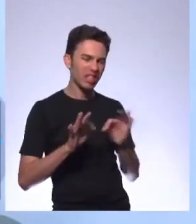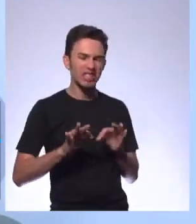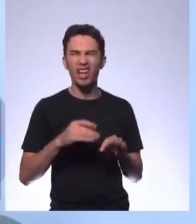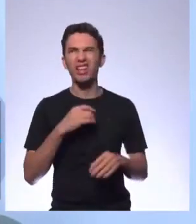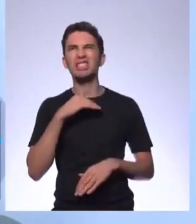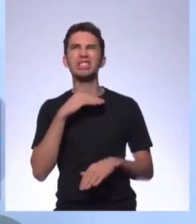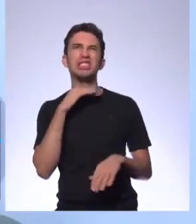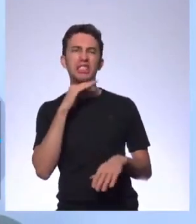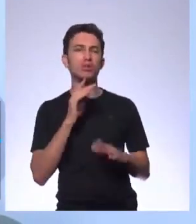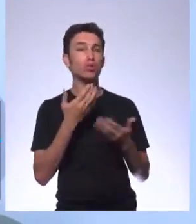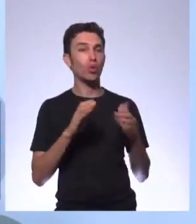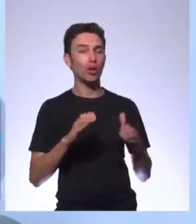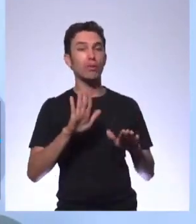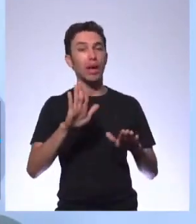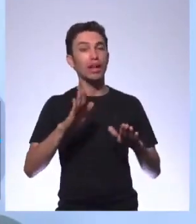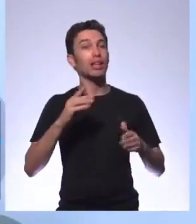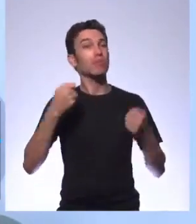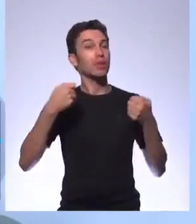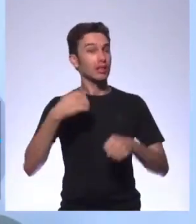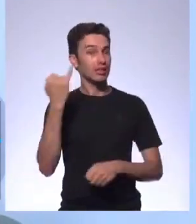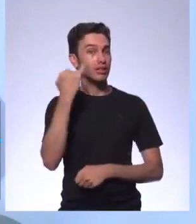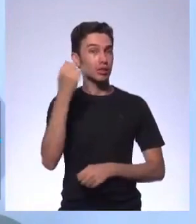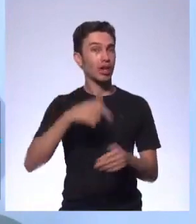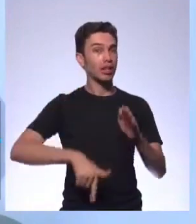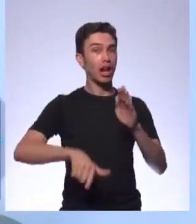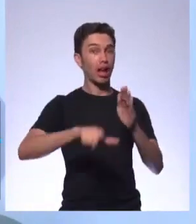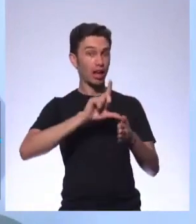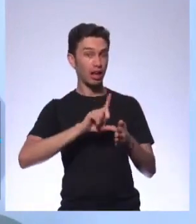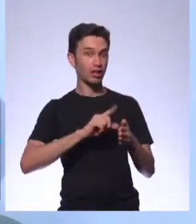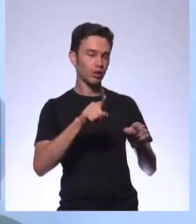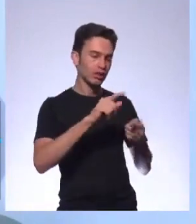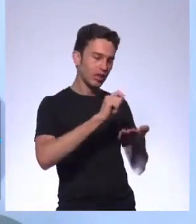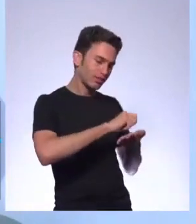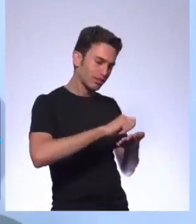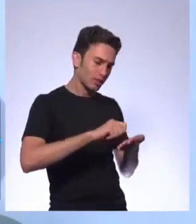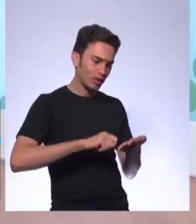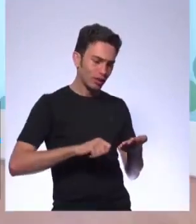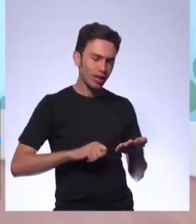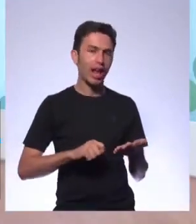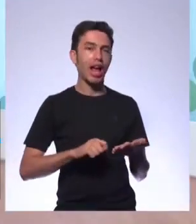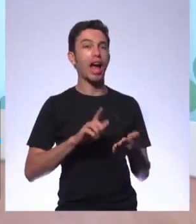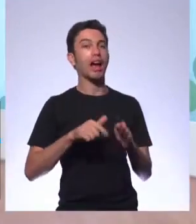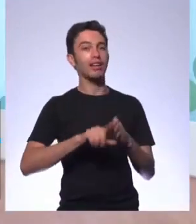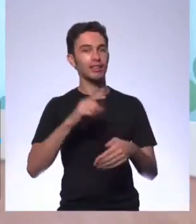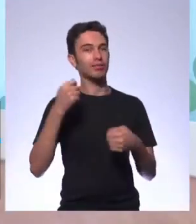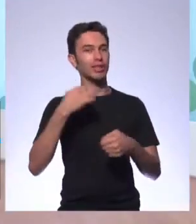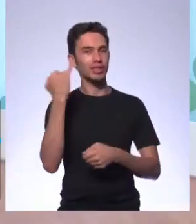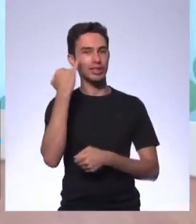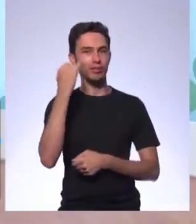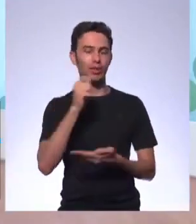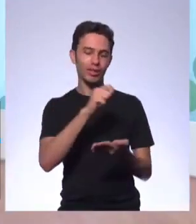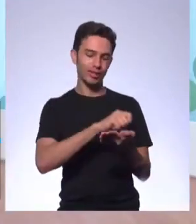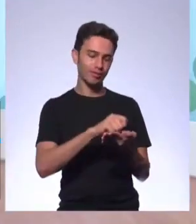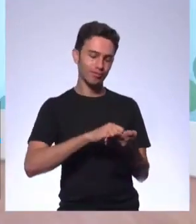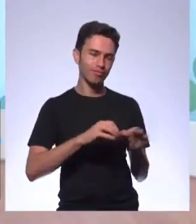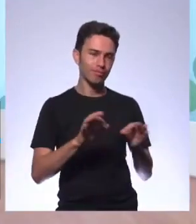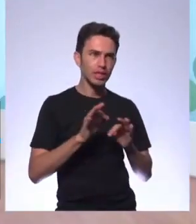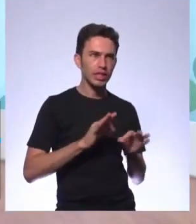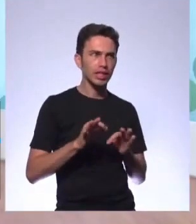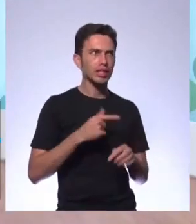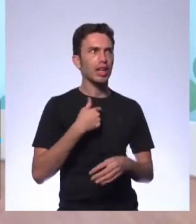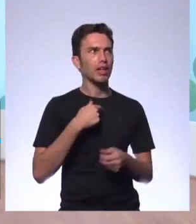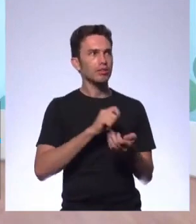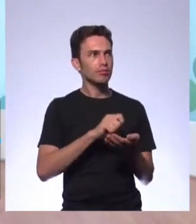sobre o que você vai escrever antes de sair psicografando. Paciência. as ideias não... A paciência, né, professor Mauro?